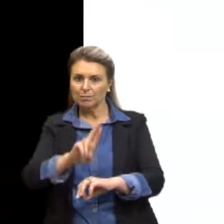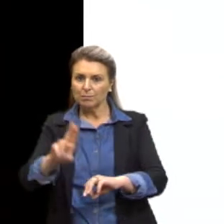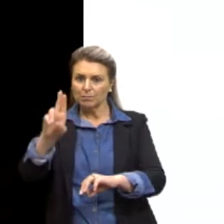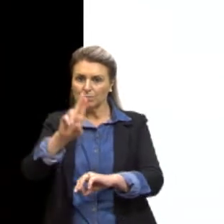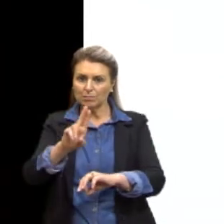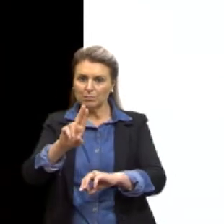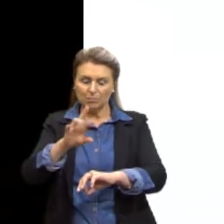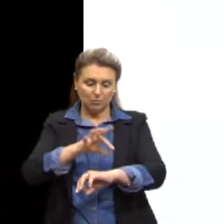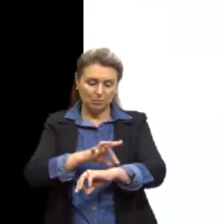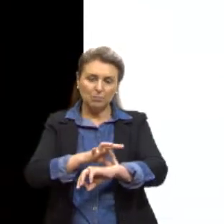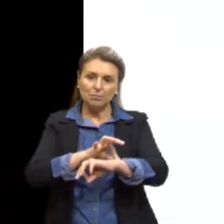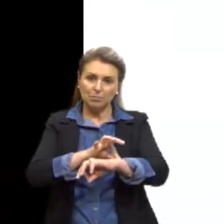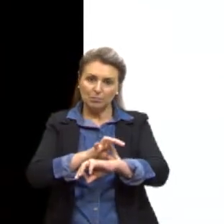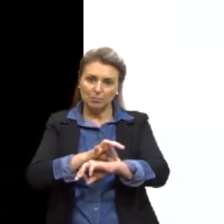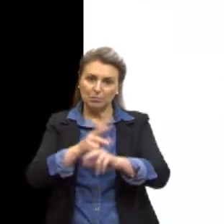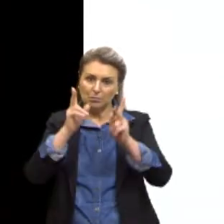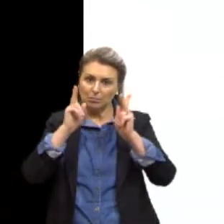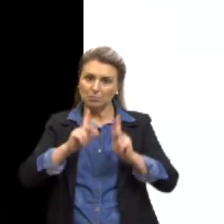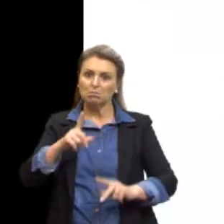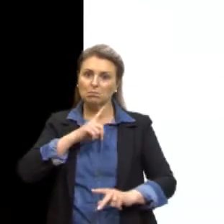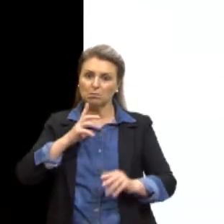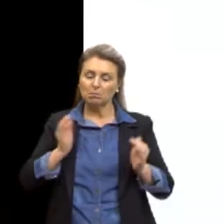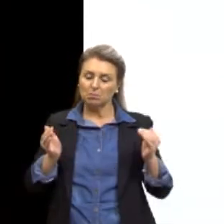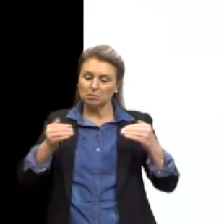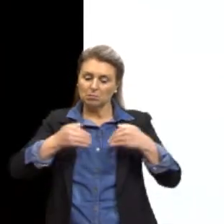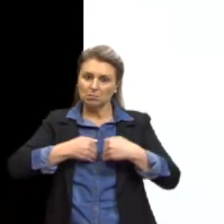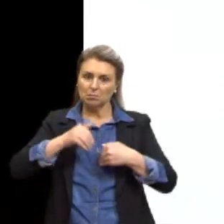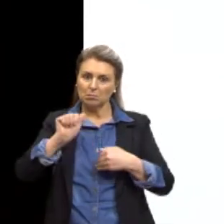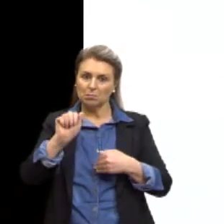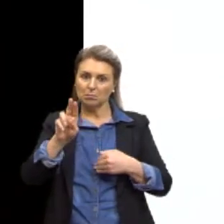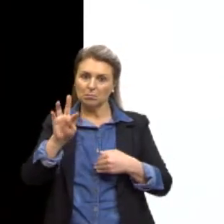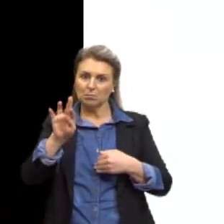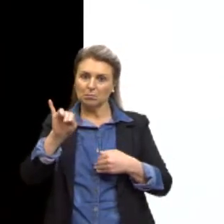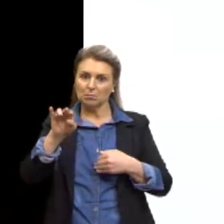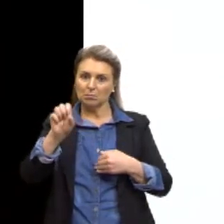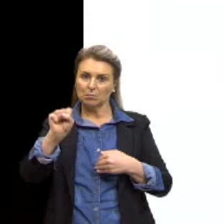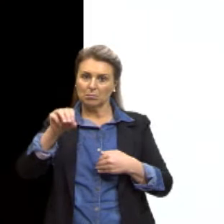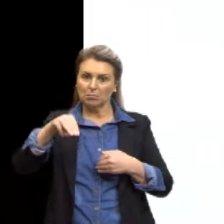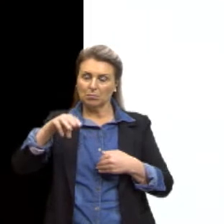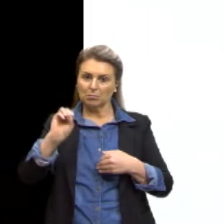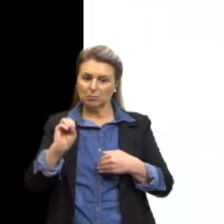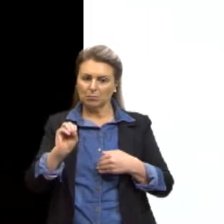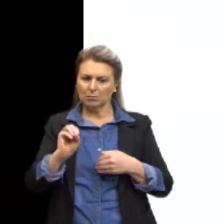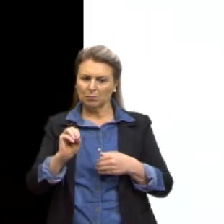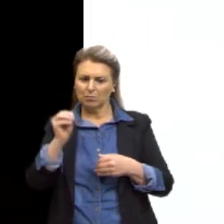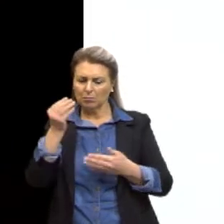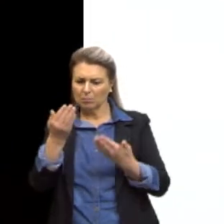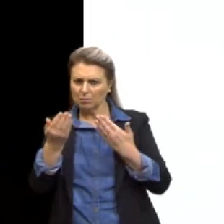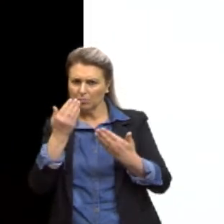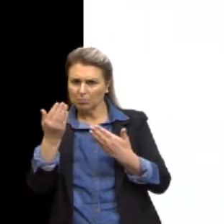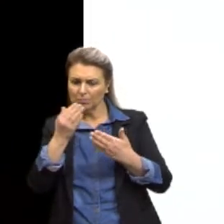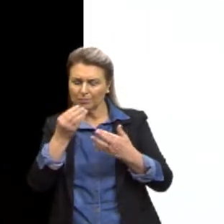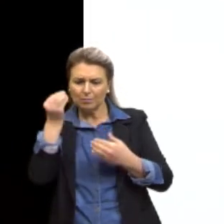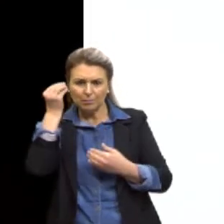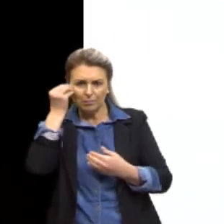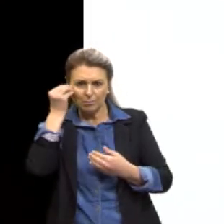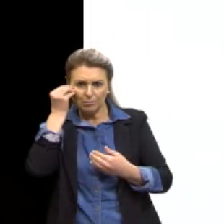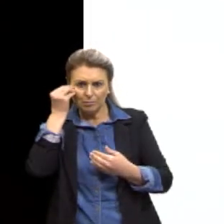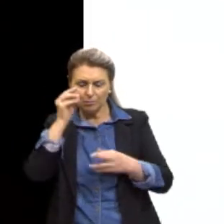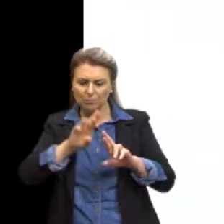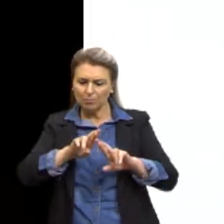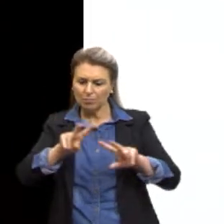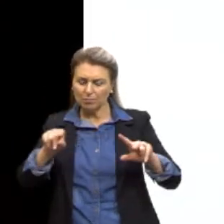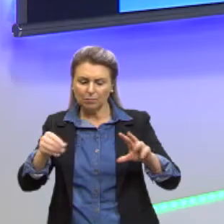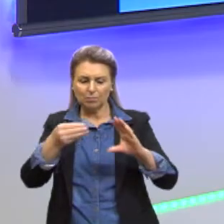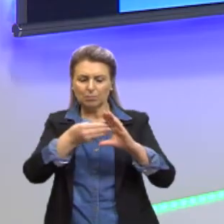pacientes com autismo. Analisando-se o experimento, a diferenciação de células-tronco